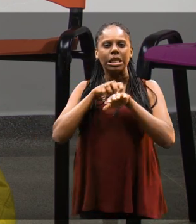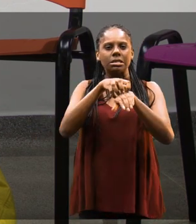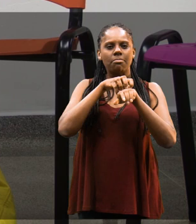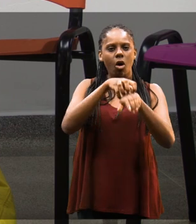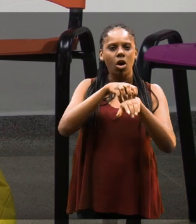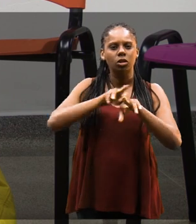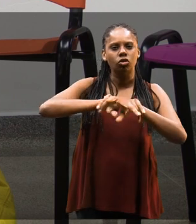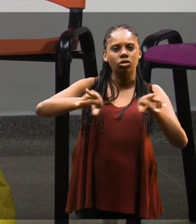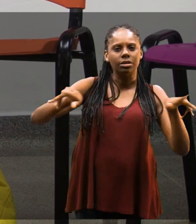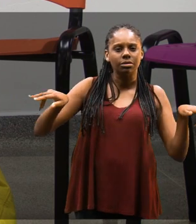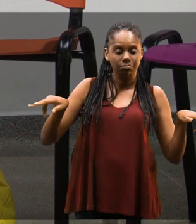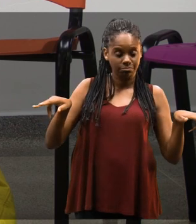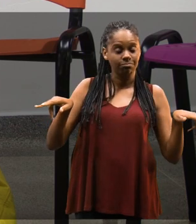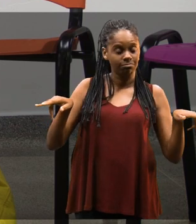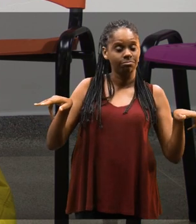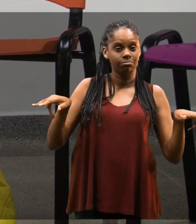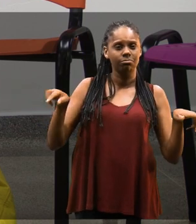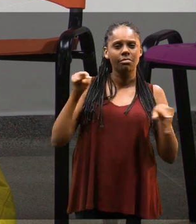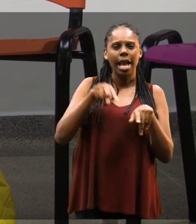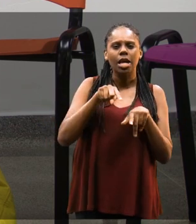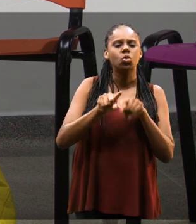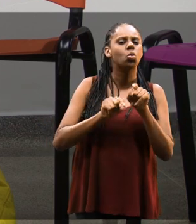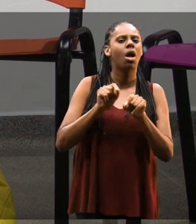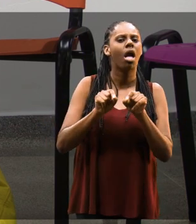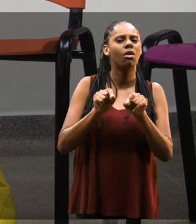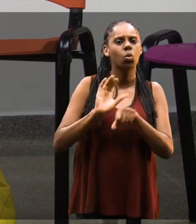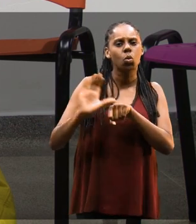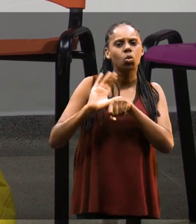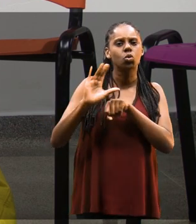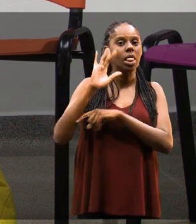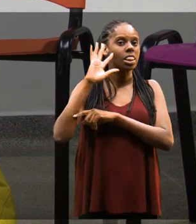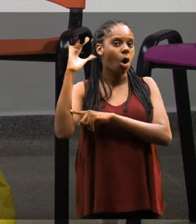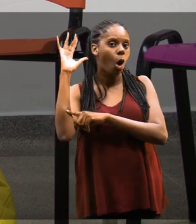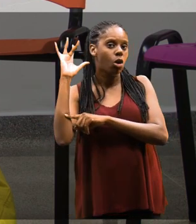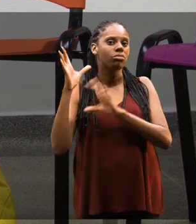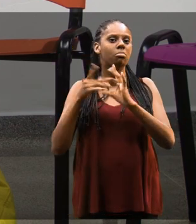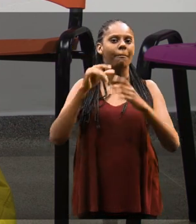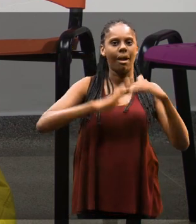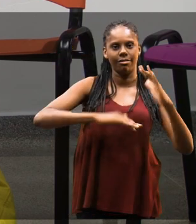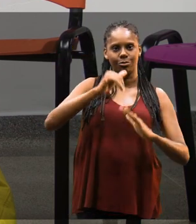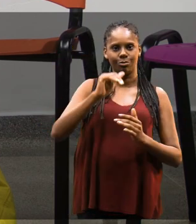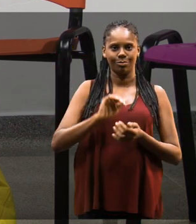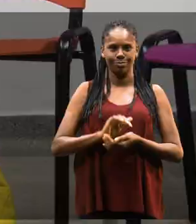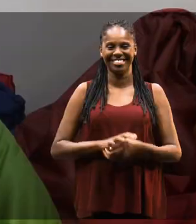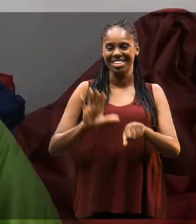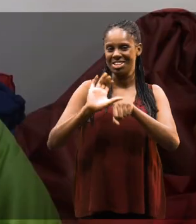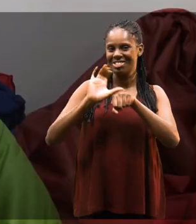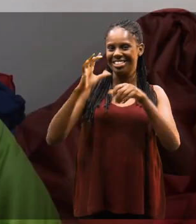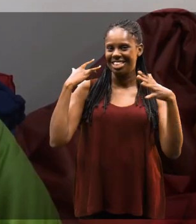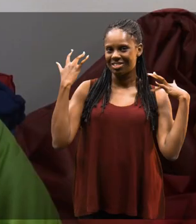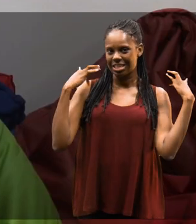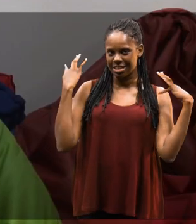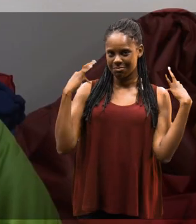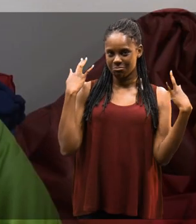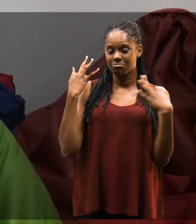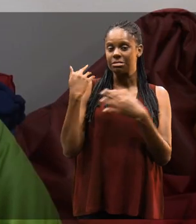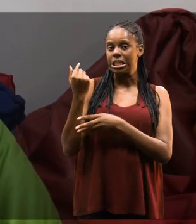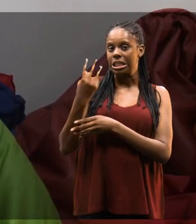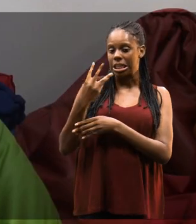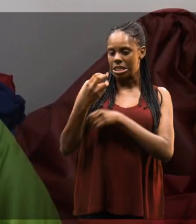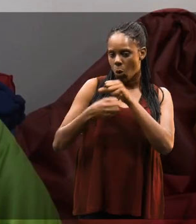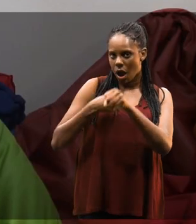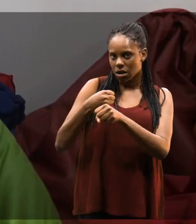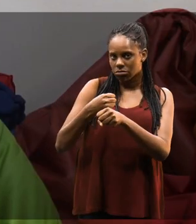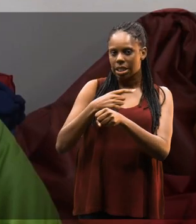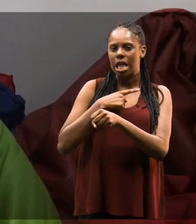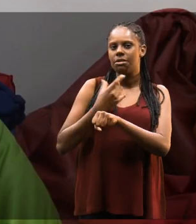meio ambiente, transportes. E a gente tem essa pegada de ser um curso teórico e prático. No curso de turismo, terceiro ano,